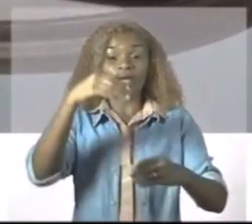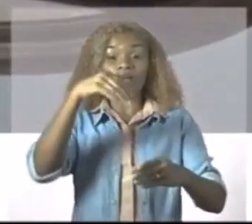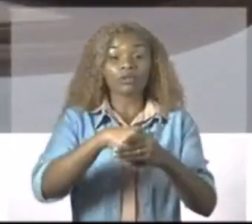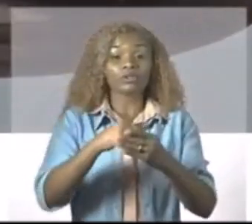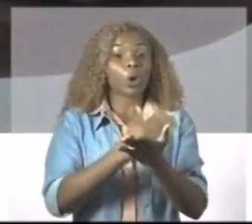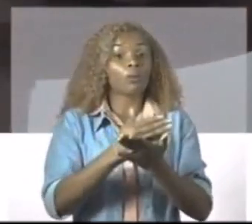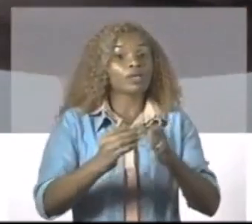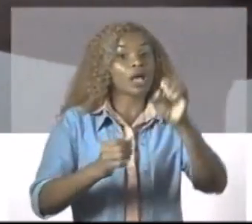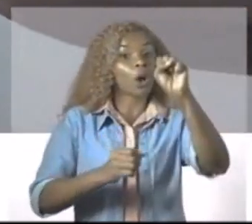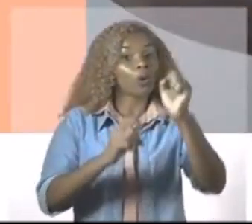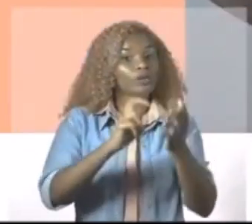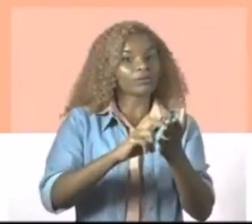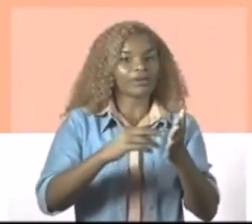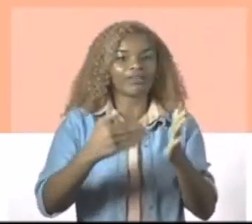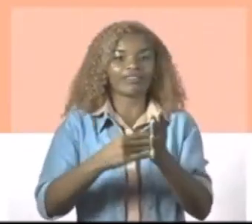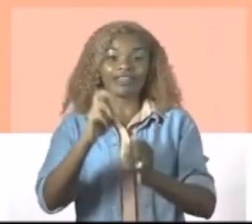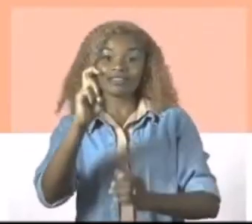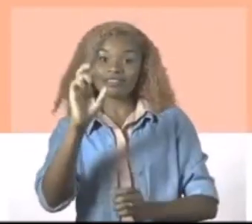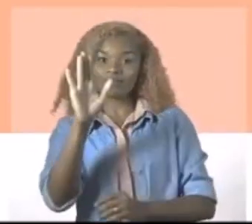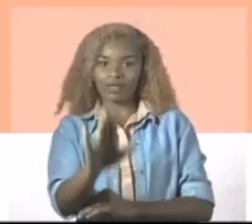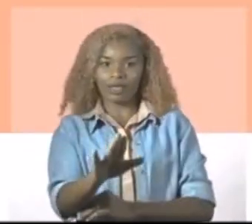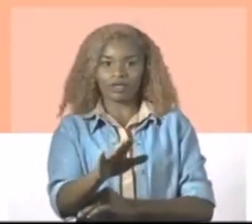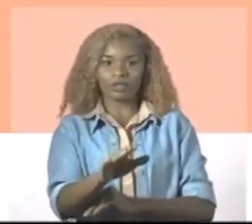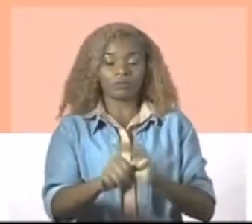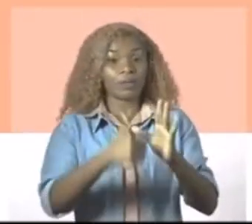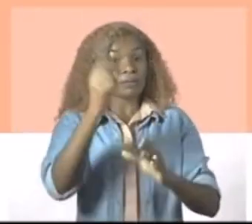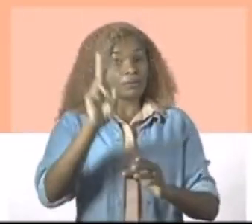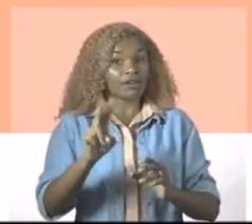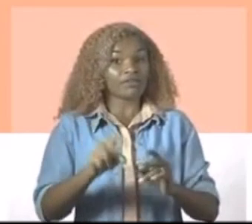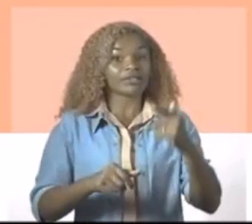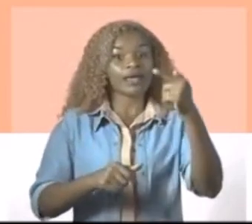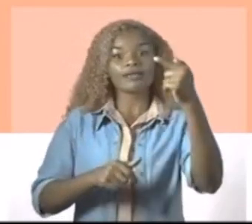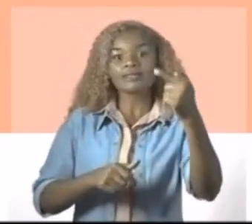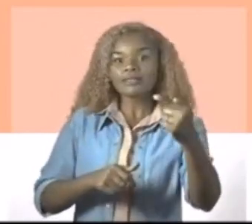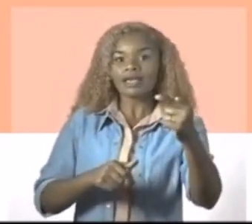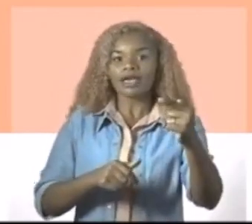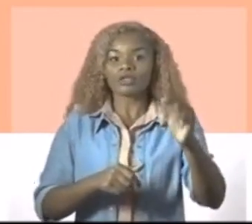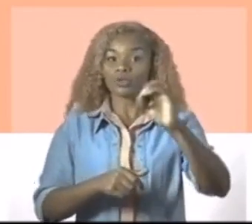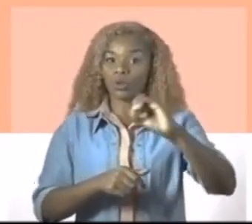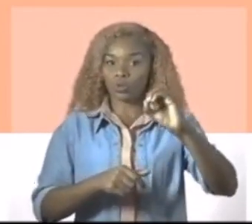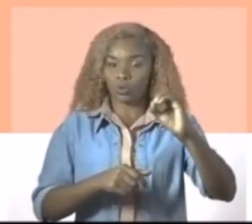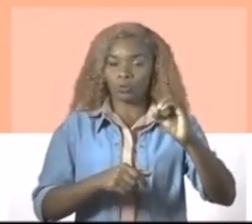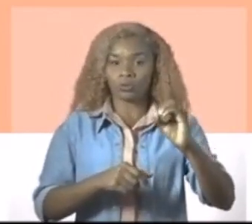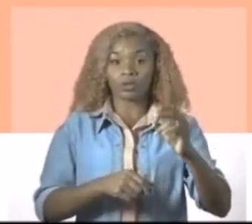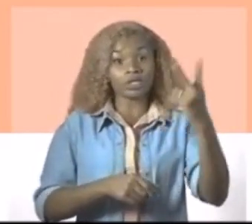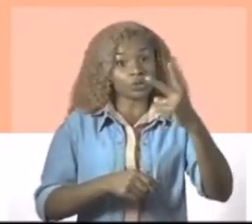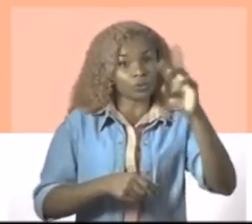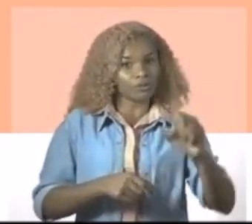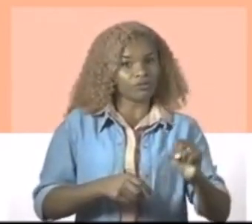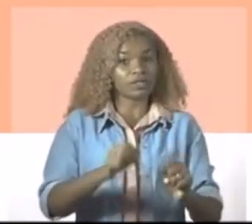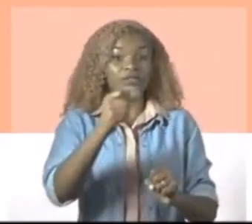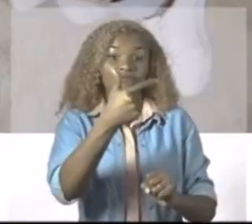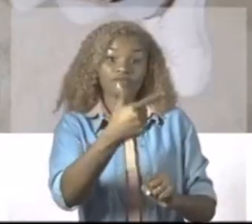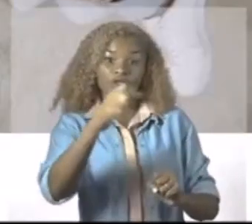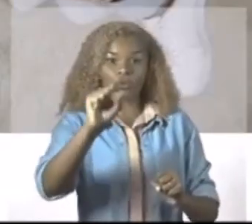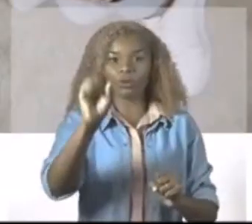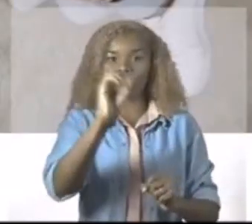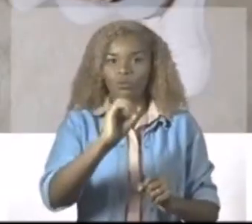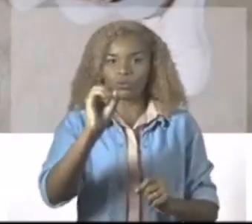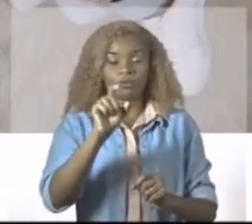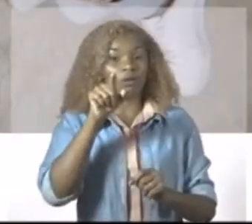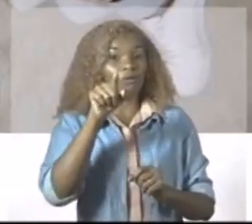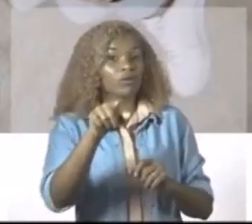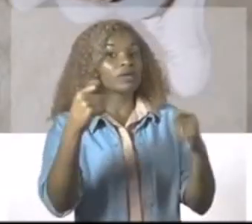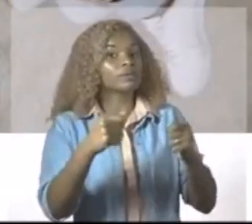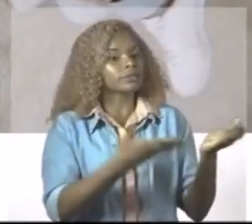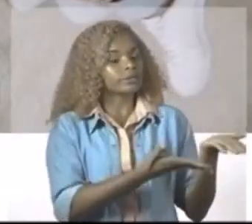A votação vai ser das oito às dezessete horas. O primeiro turno é dia sete de outubro e o segundo no dia vinte e oito de outubro. Você